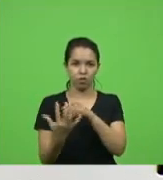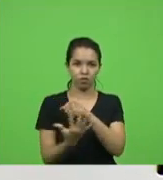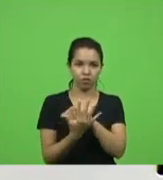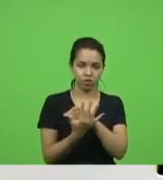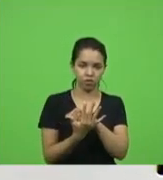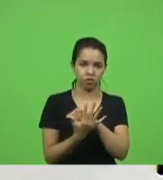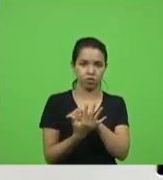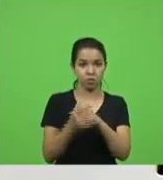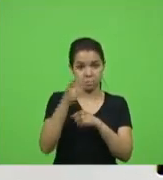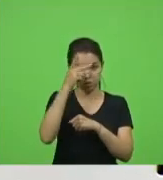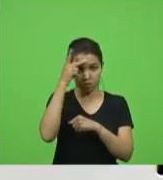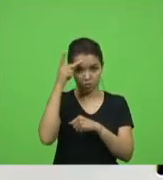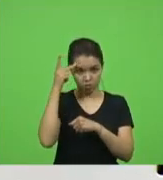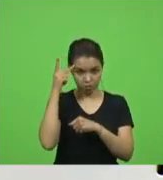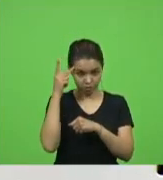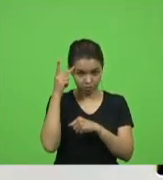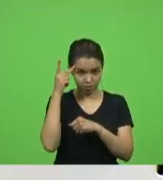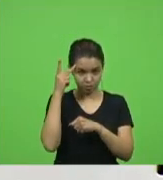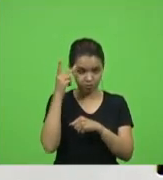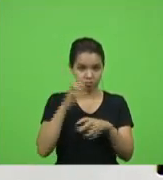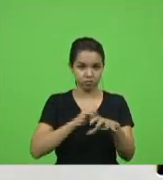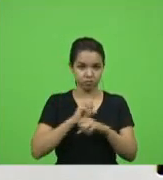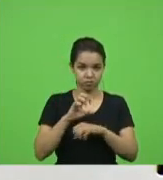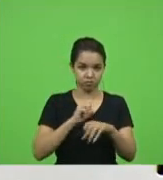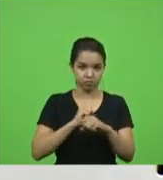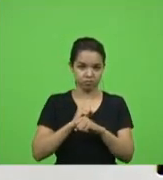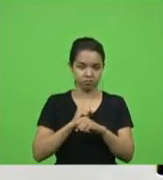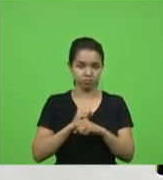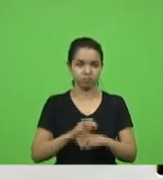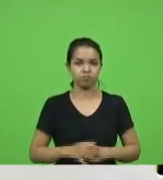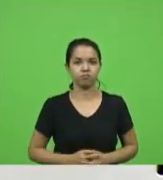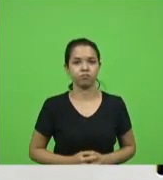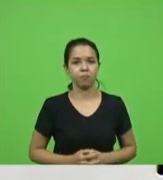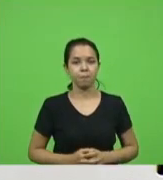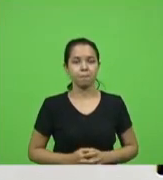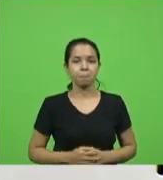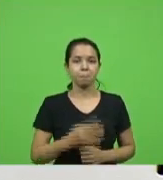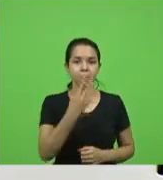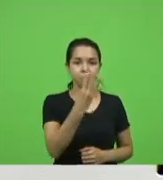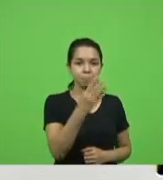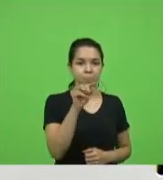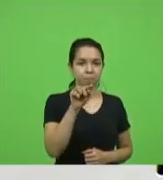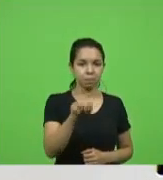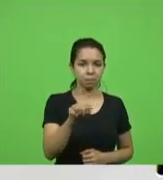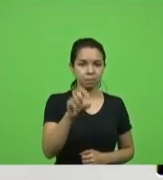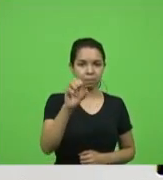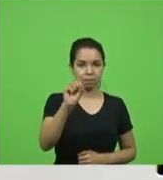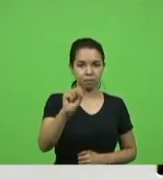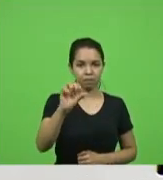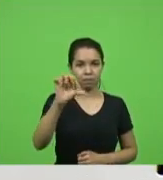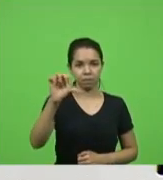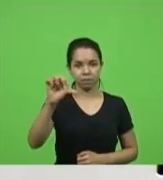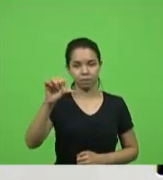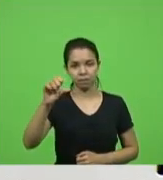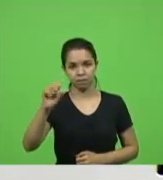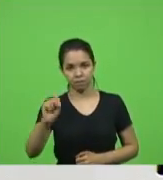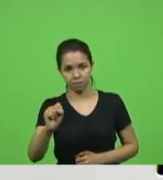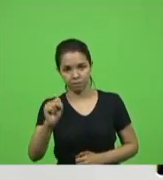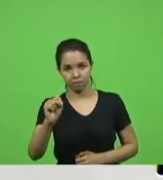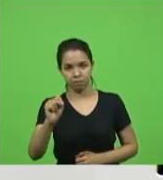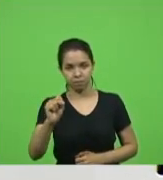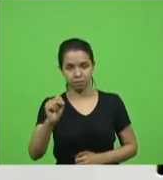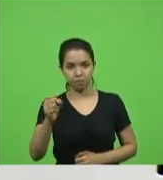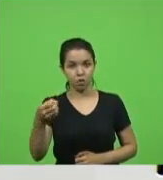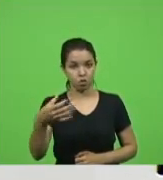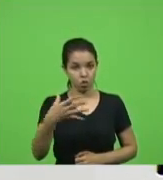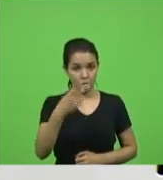Catarina 4.898 novos casos